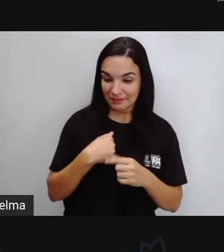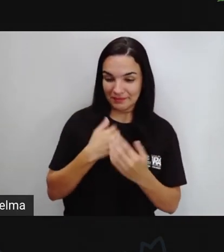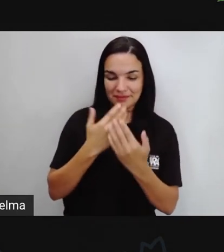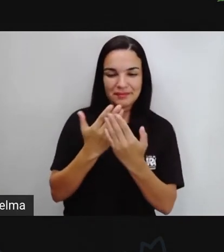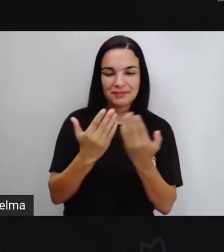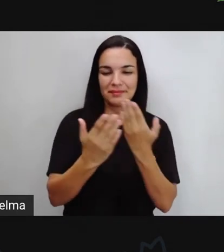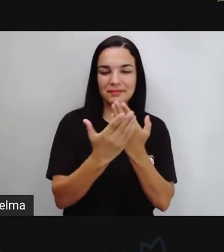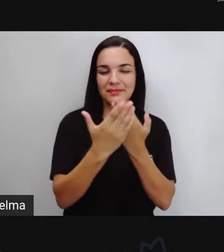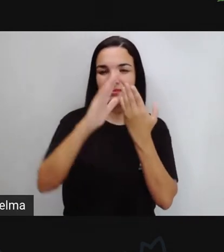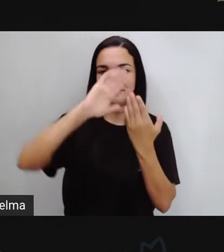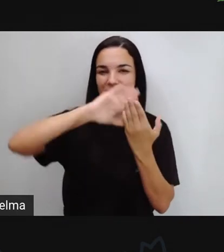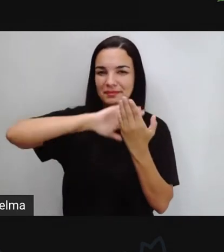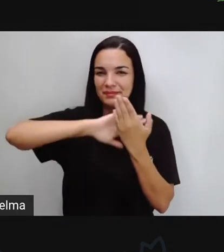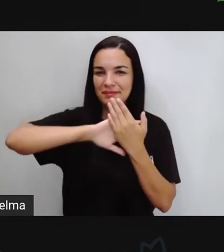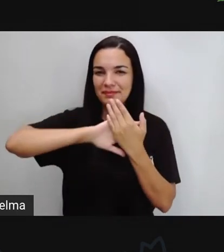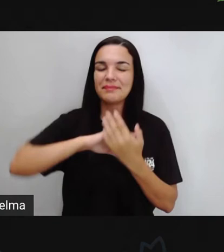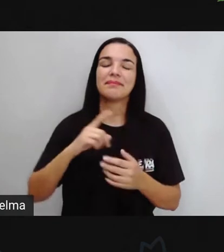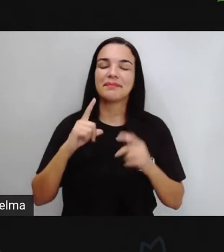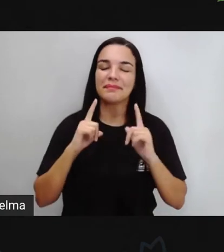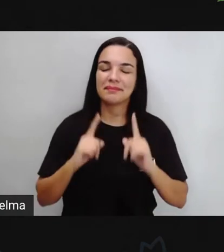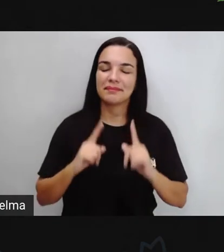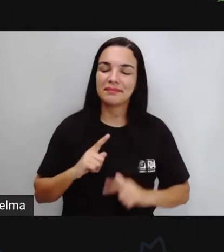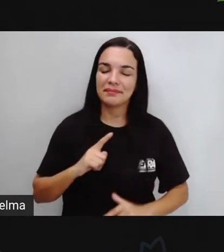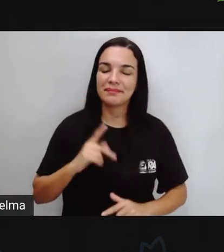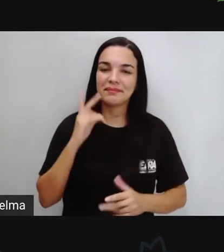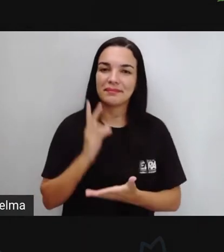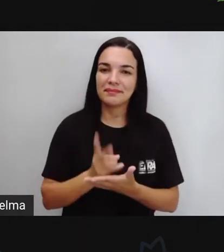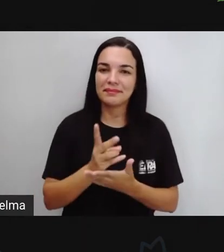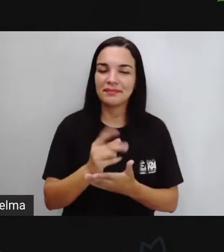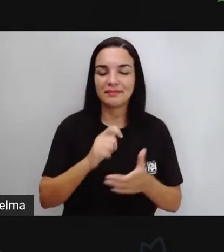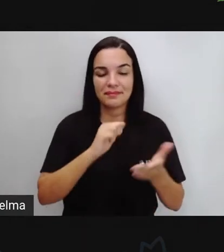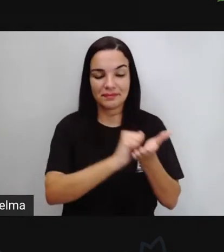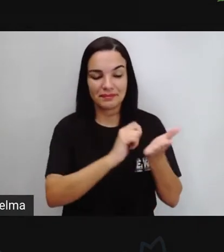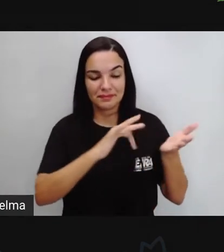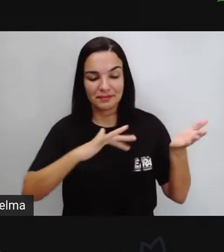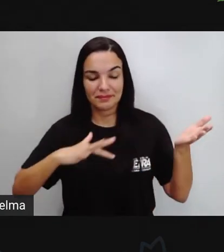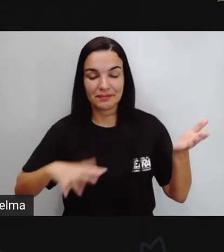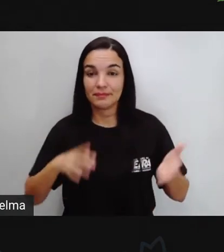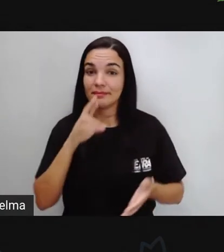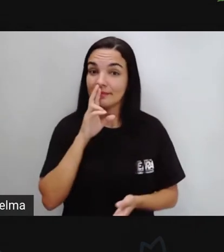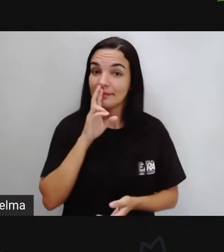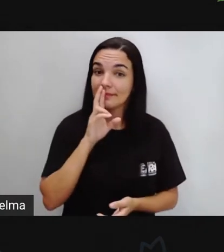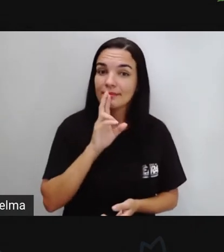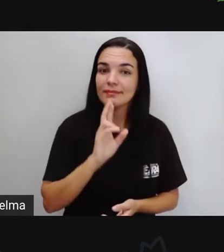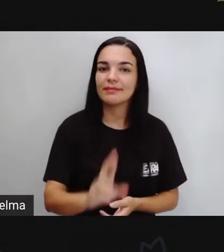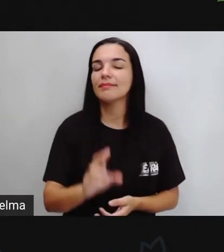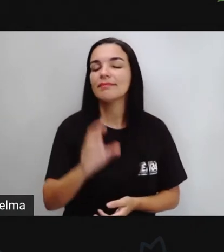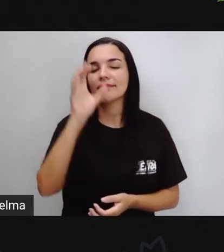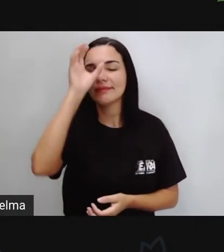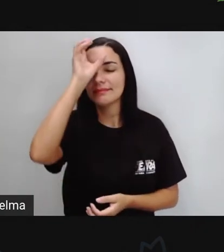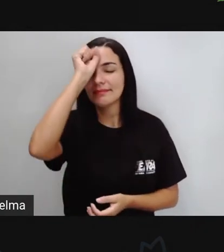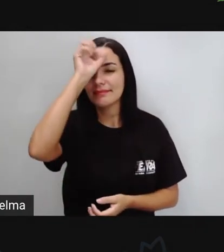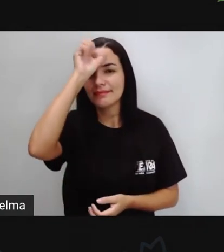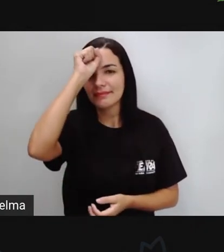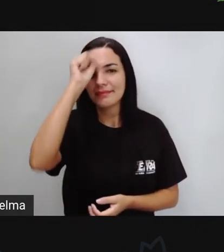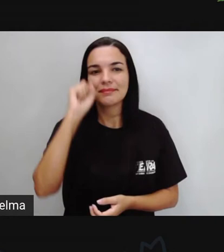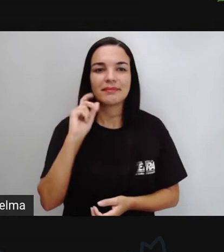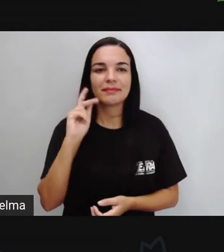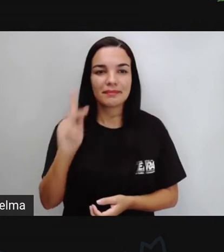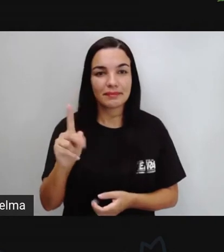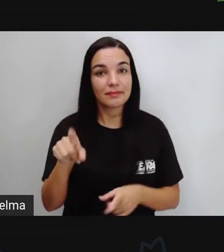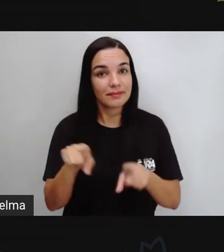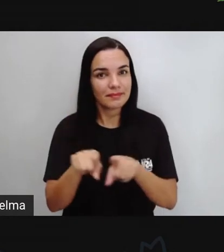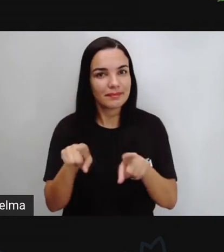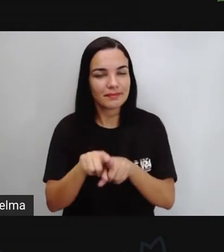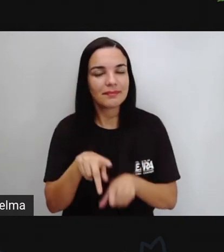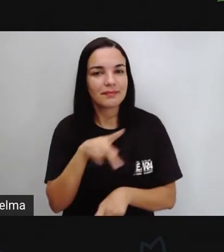lado da tela, você consiga aí desenvolver as suas atividades, respondendo, aprendendo, tá certo? E que